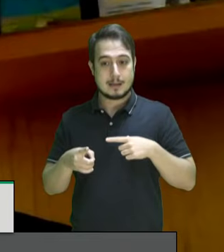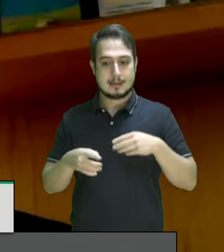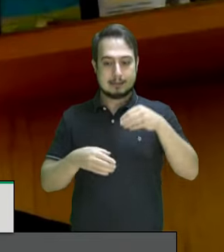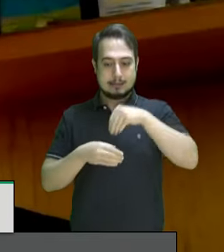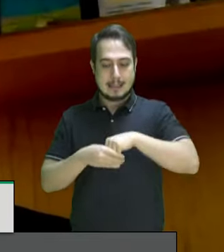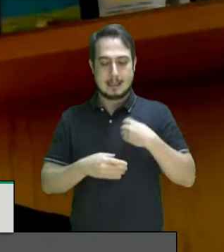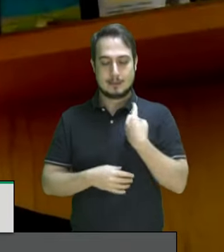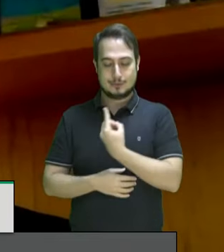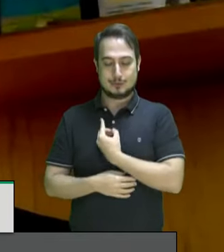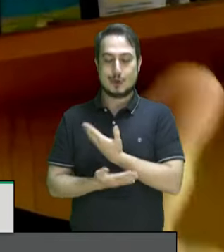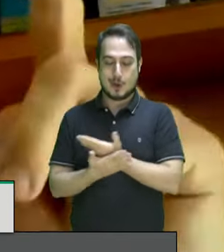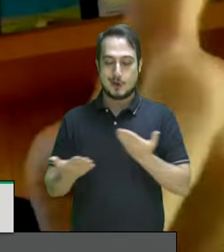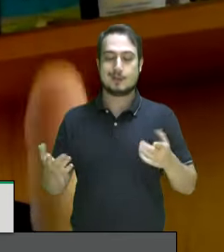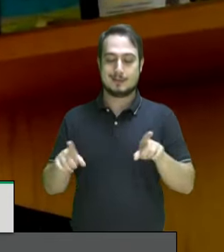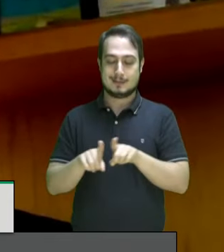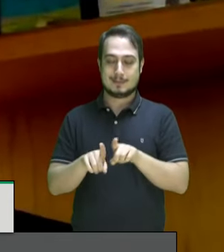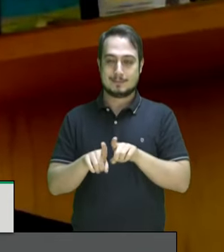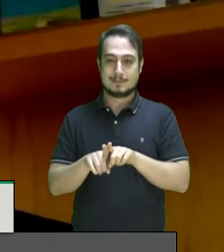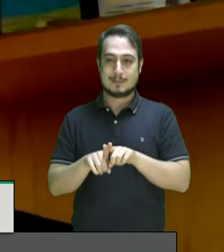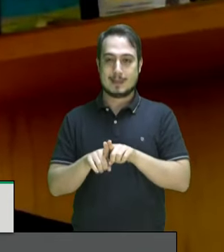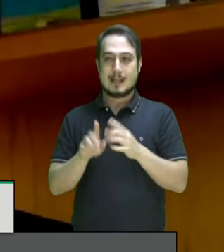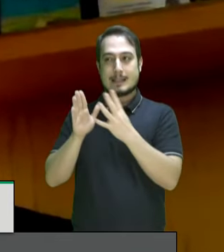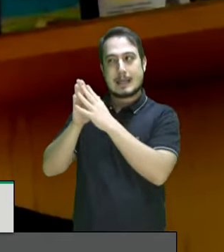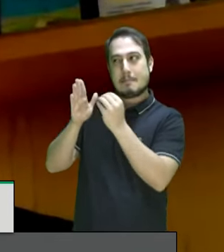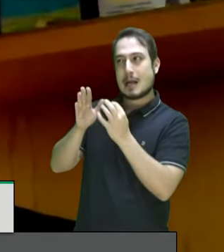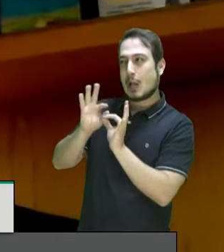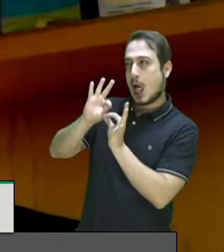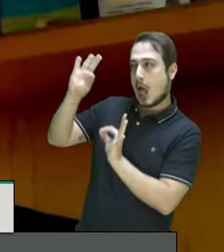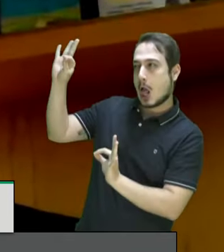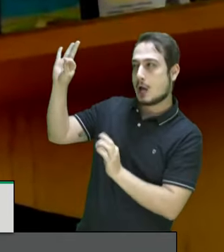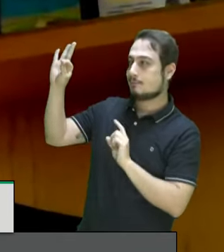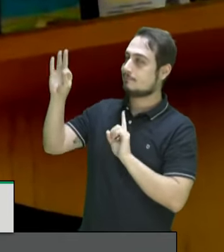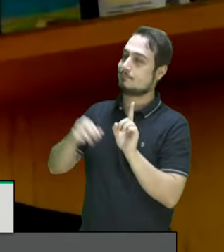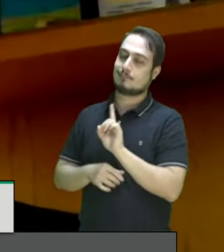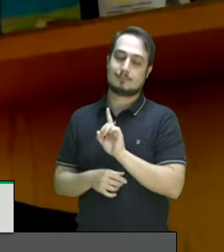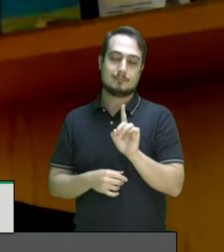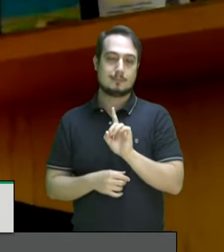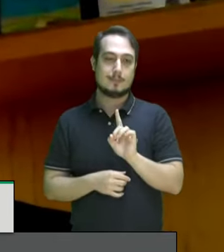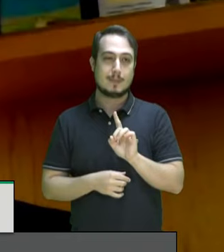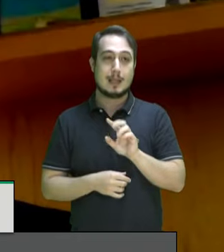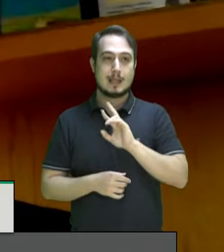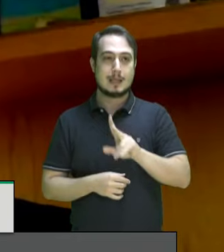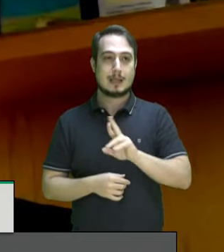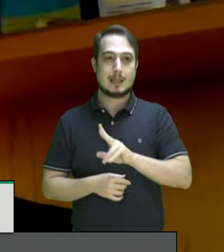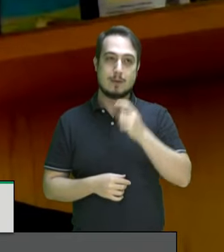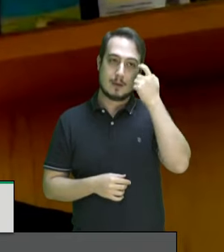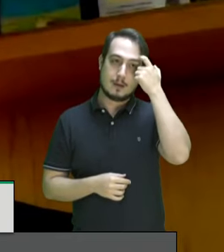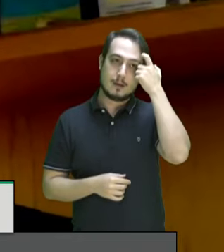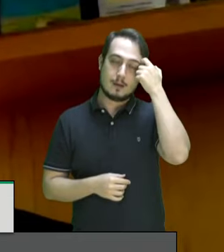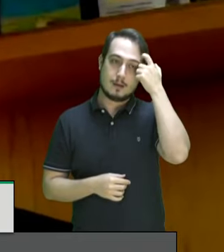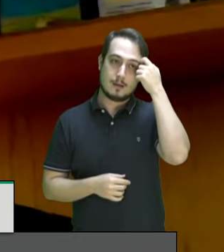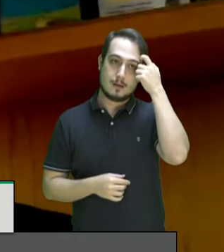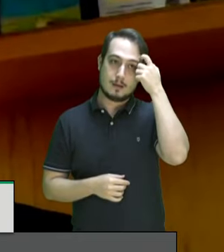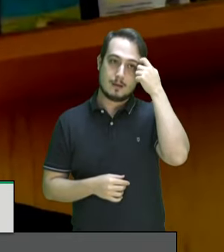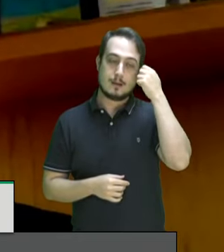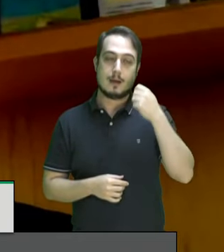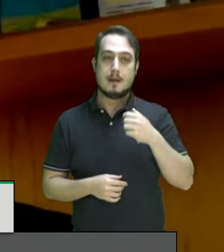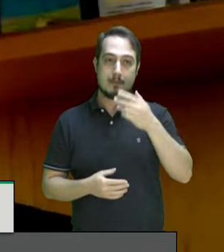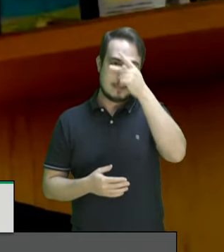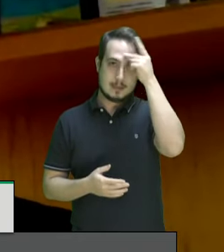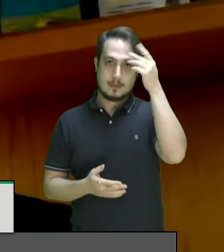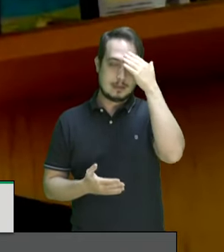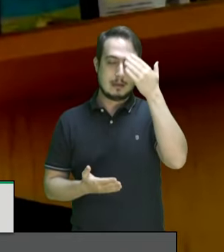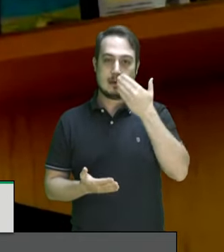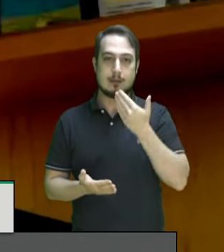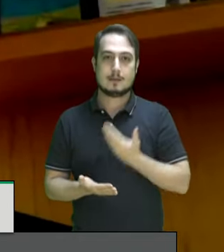meio de nós. E essa imagem de um Deus distante é a imagem de não daqueles que não querem